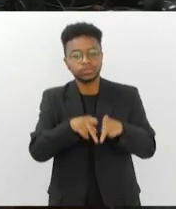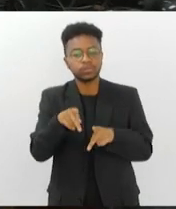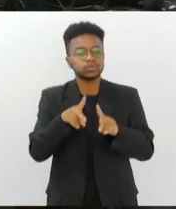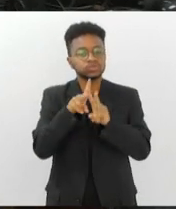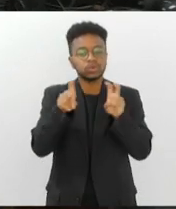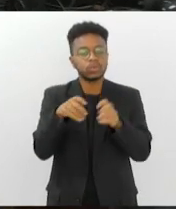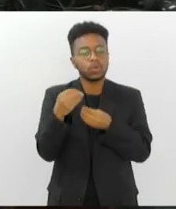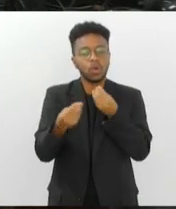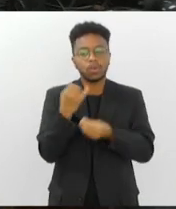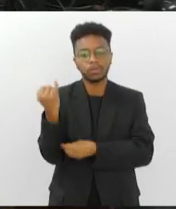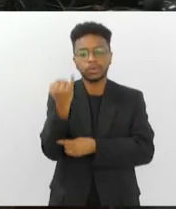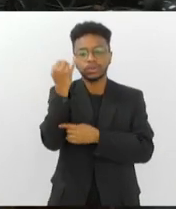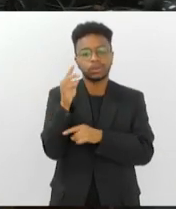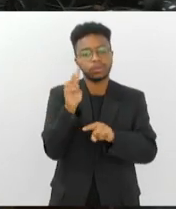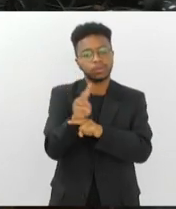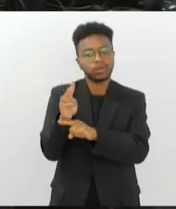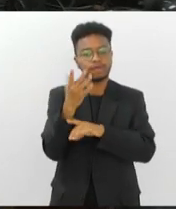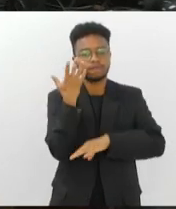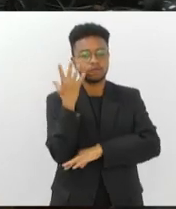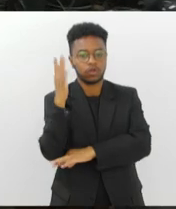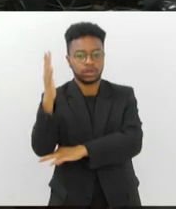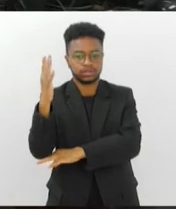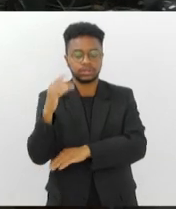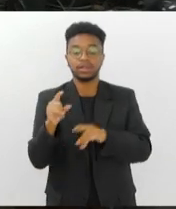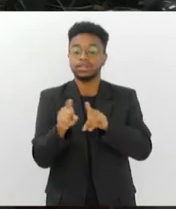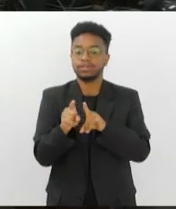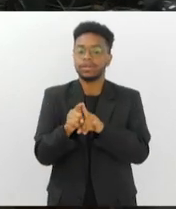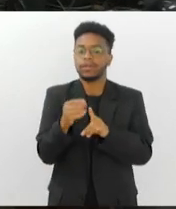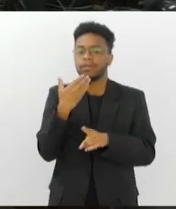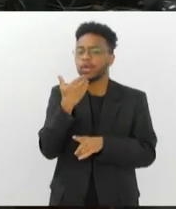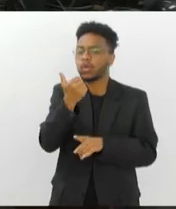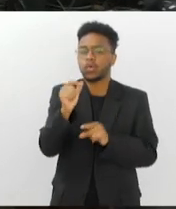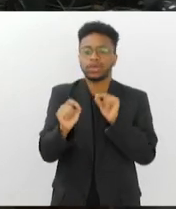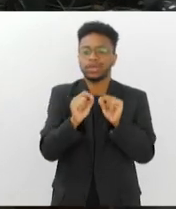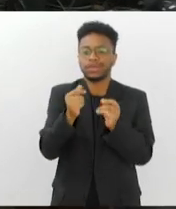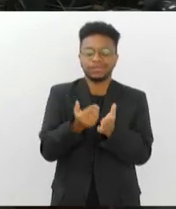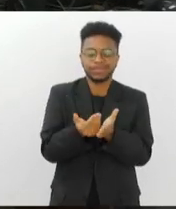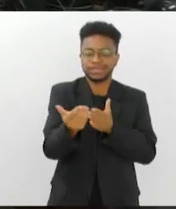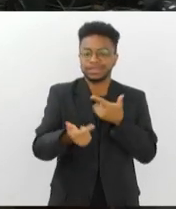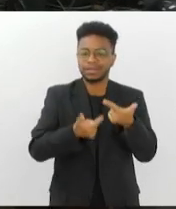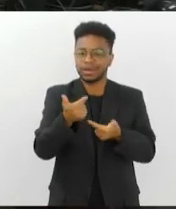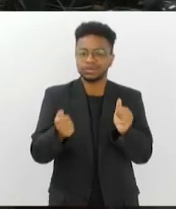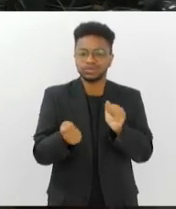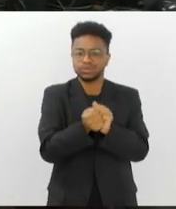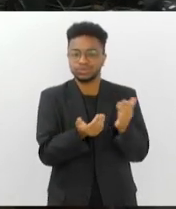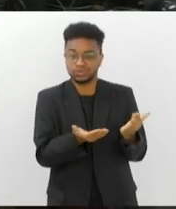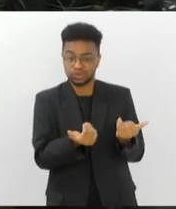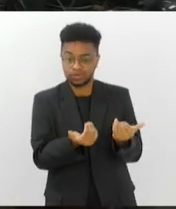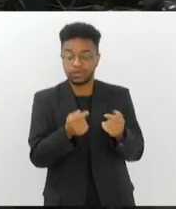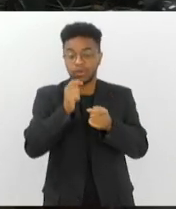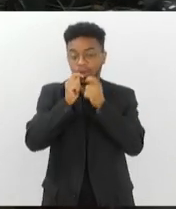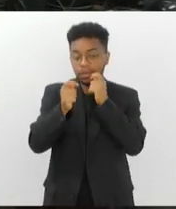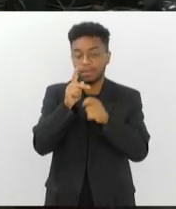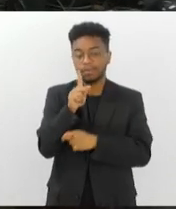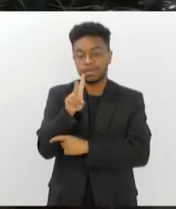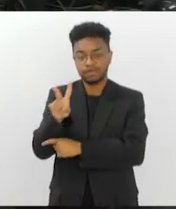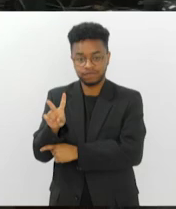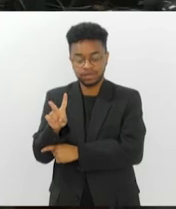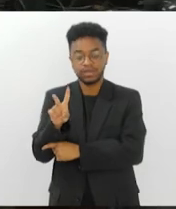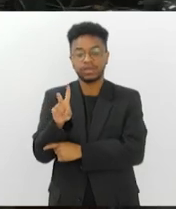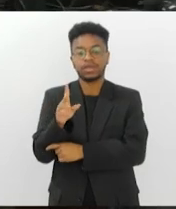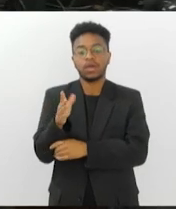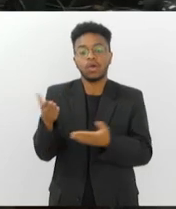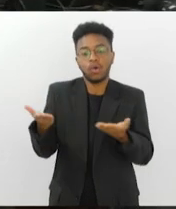preservar nossas florestas. E nada melhor do que começar esse trabalho com jovens. O repórter Paulo Vitor